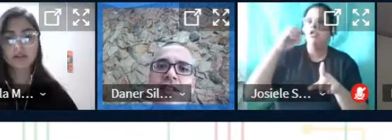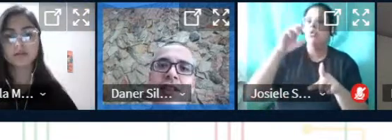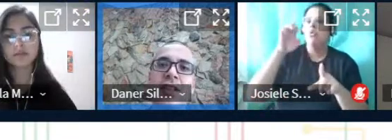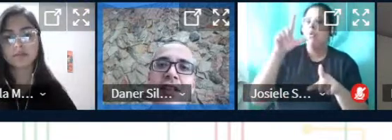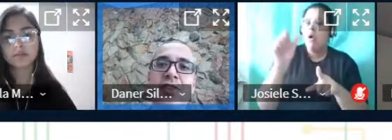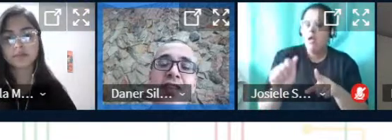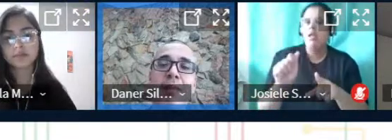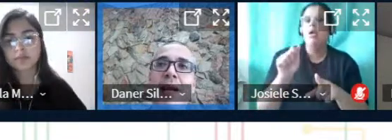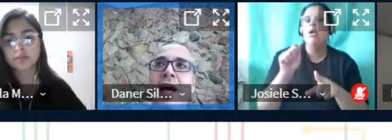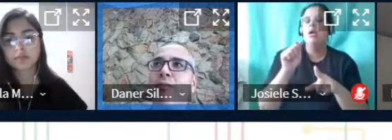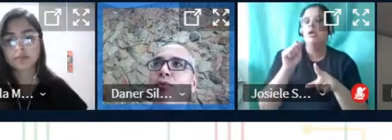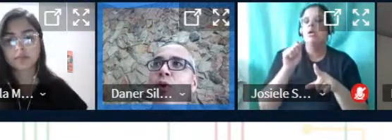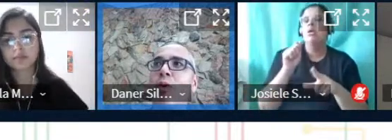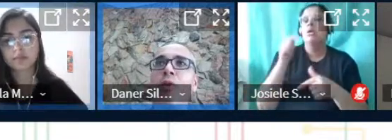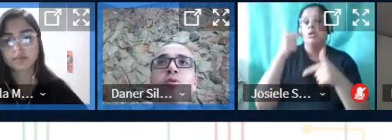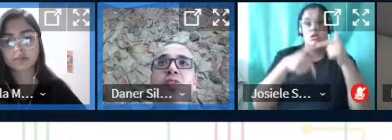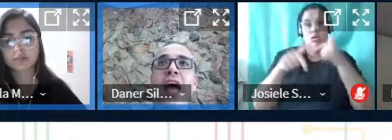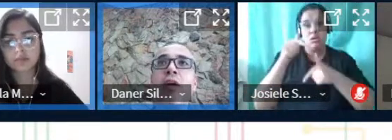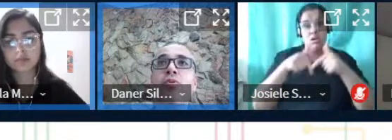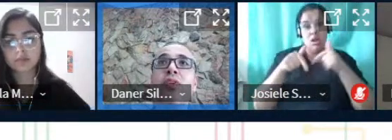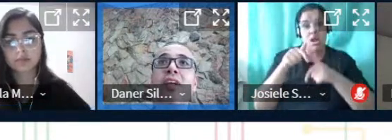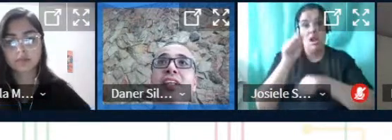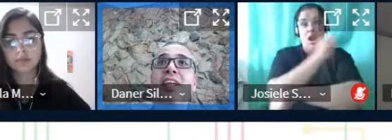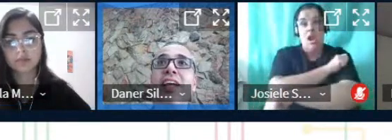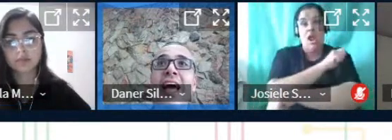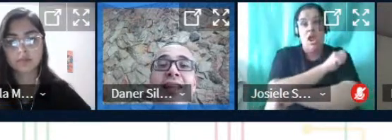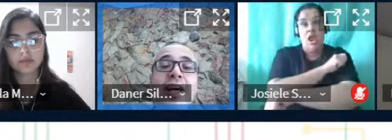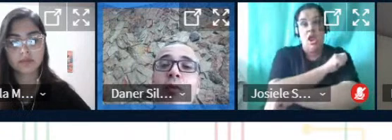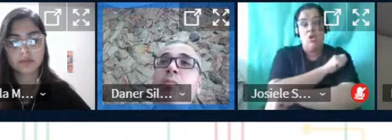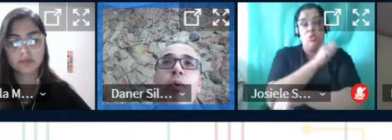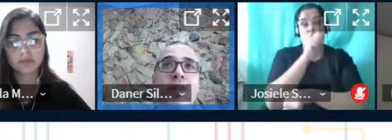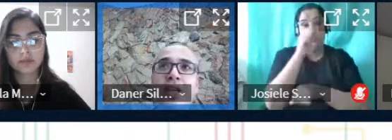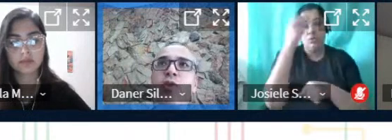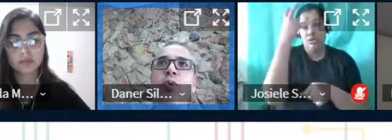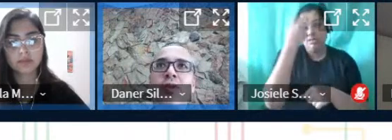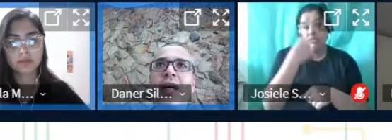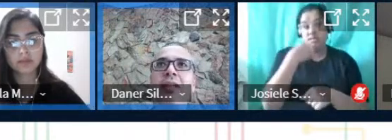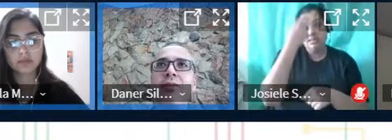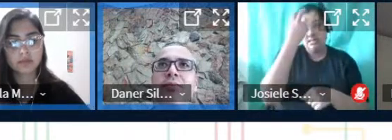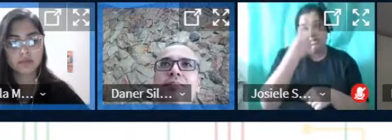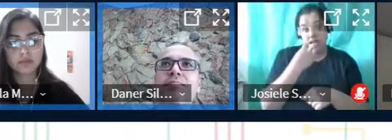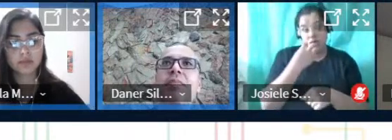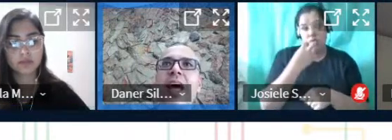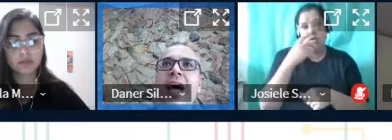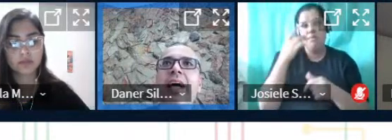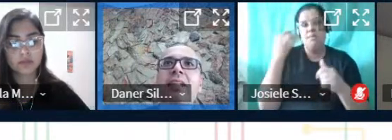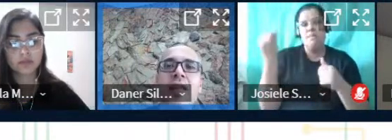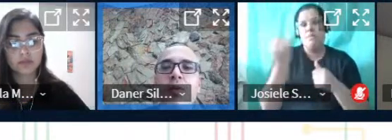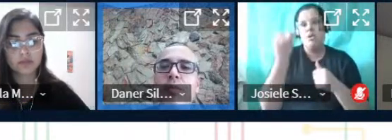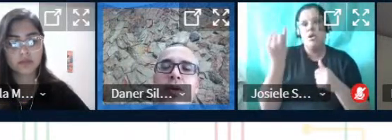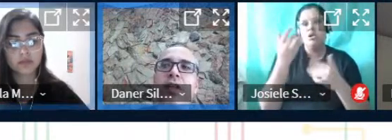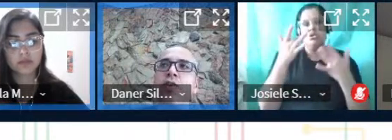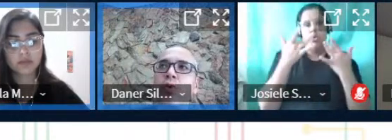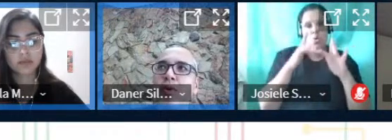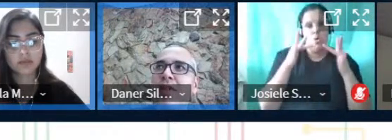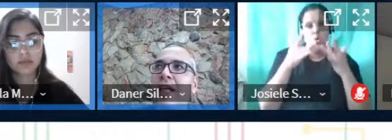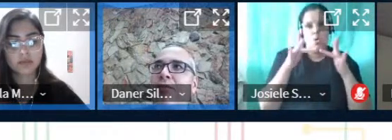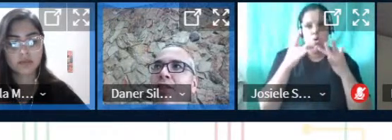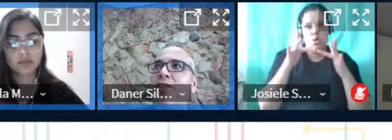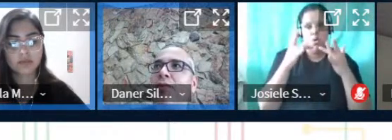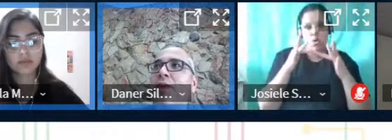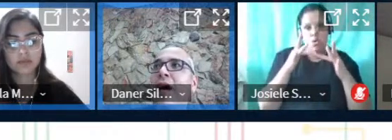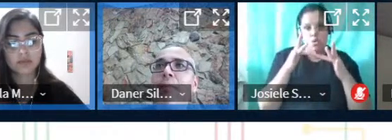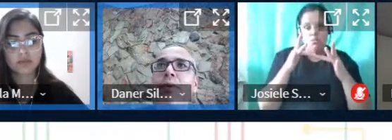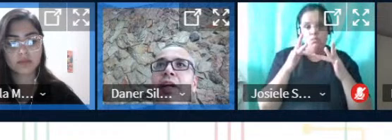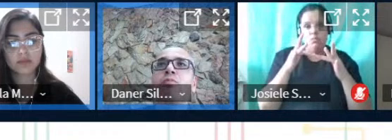de de trabalharmos com alunos cegos que é tão importante o contato né é tão importante o